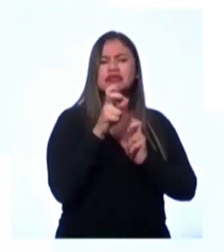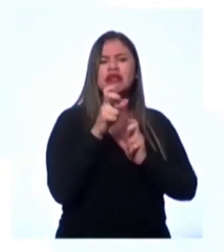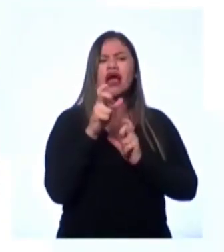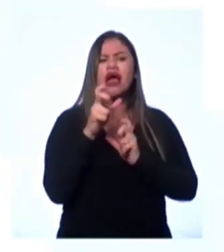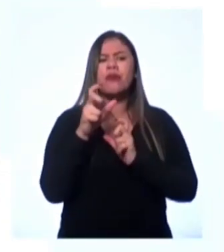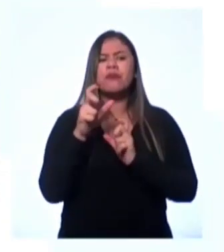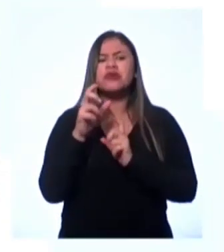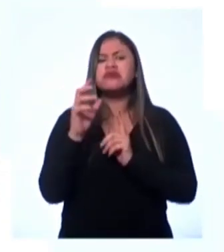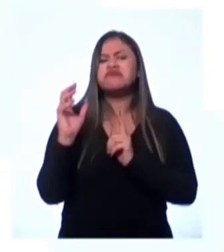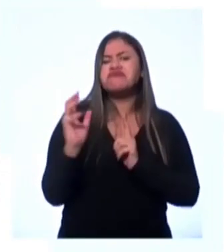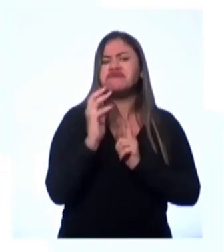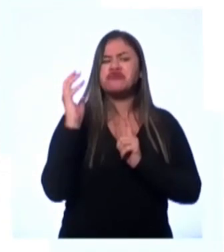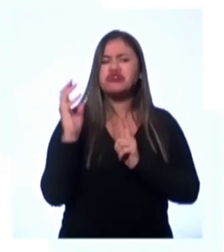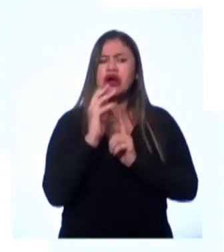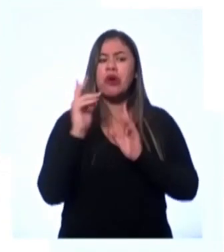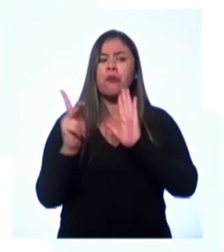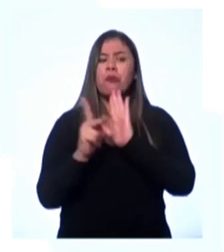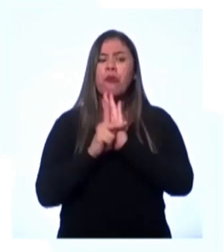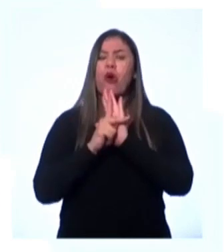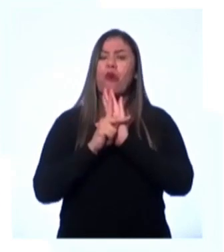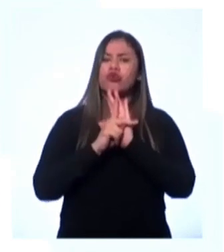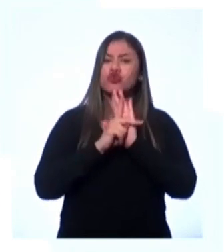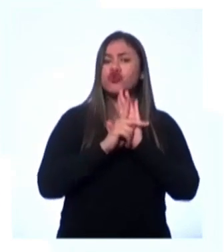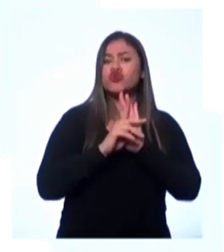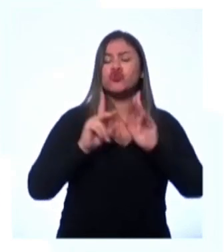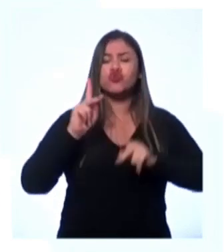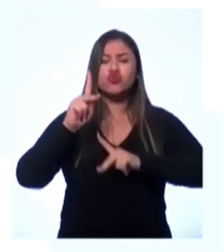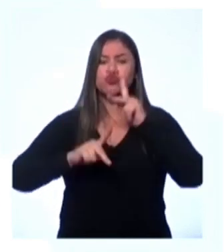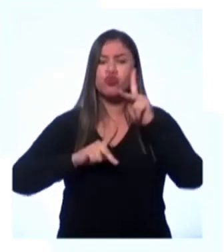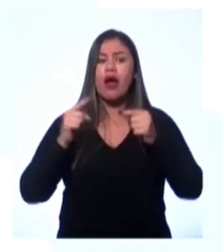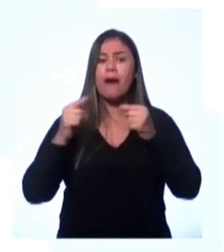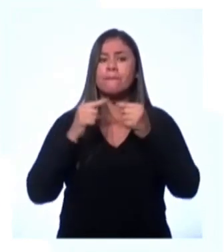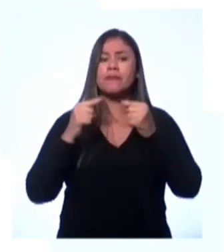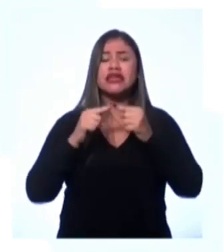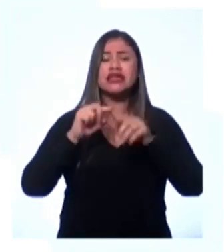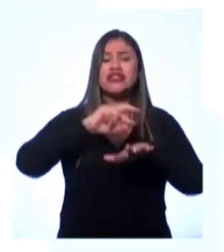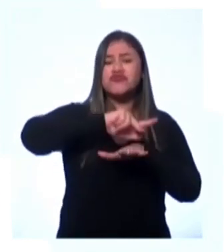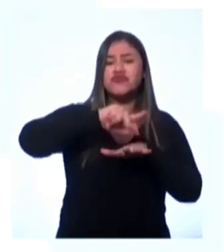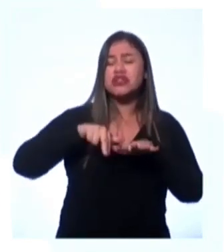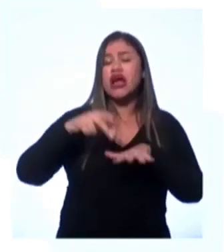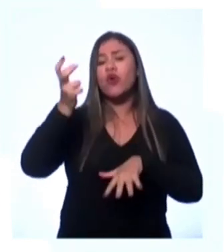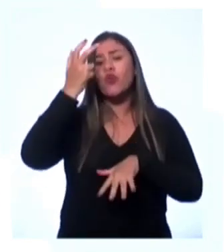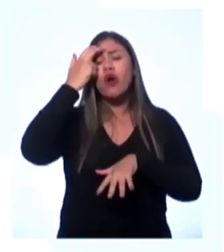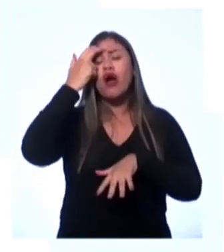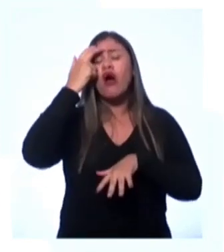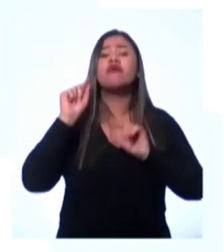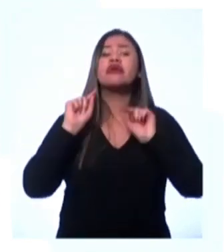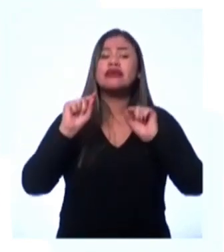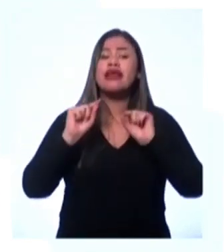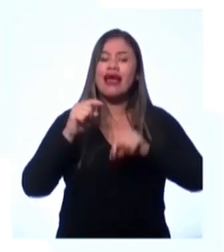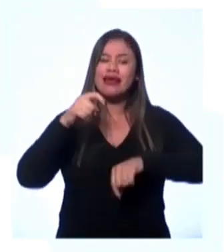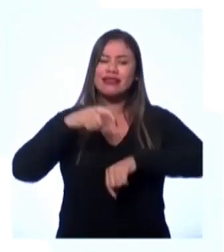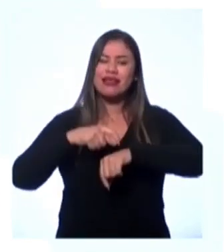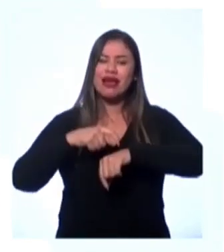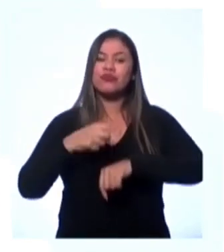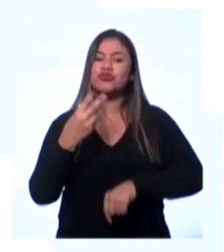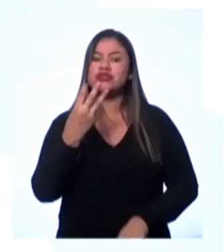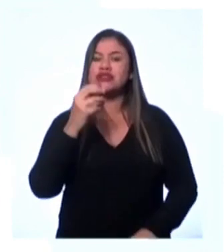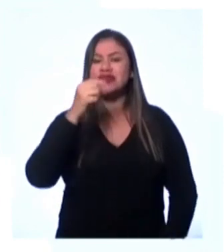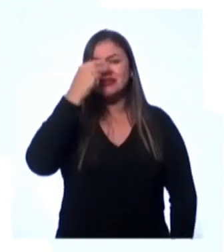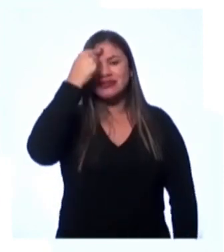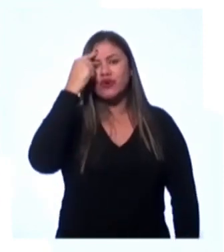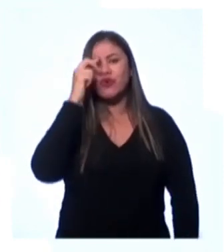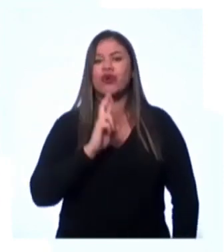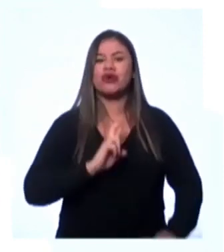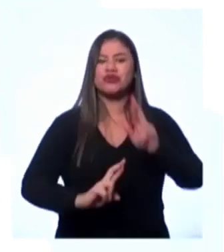influência dos povos que compõem a nossa diversidade cultural? Quais são estes povos? Nós vamos dar 30 segundos para